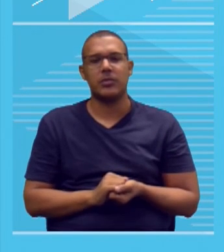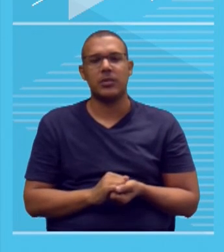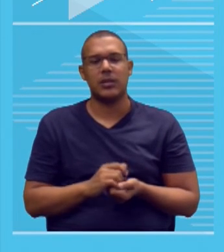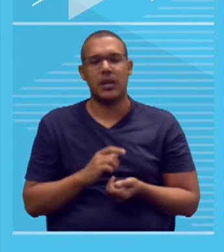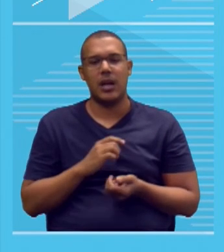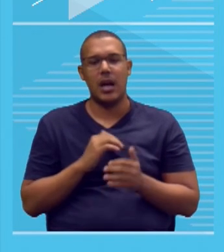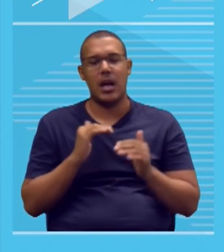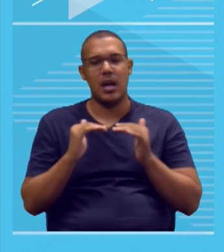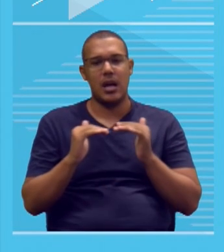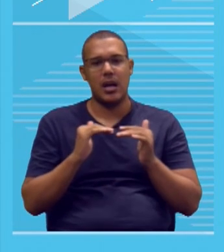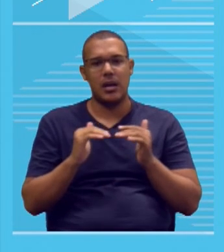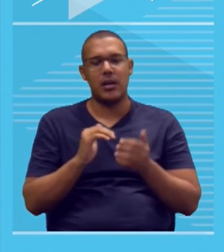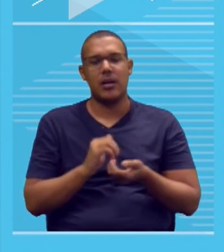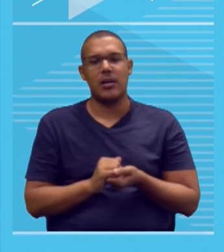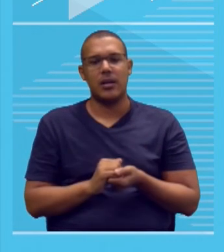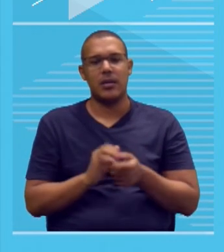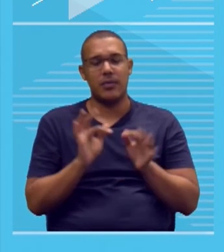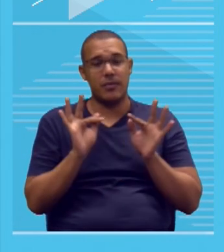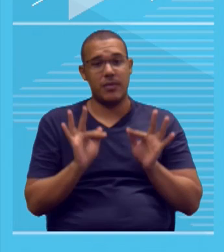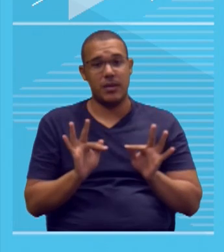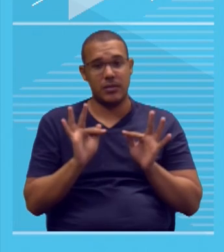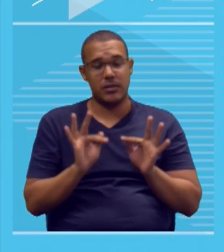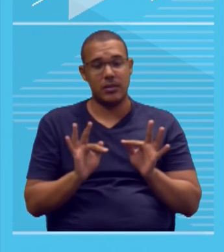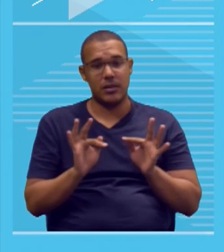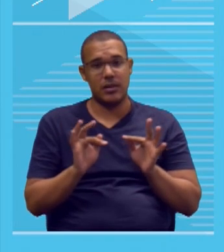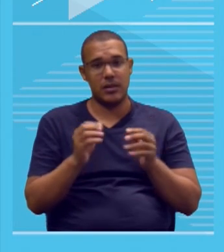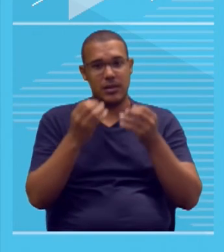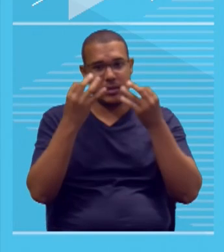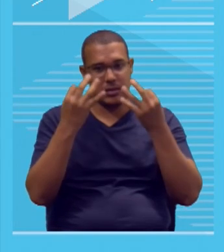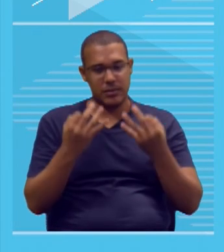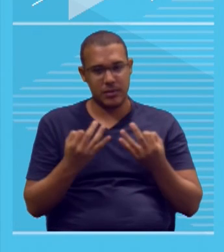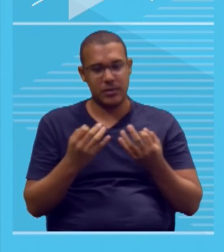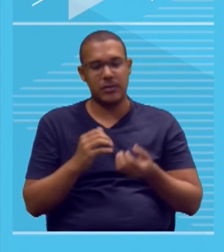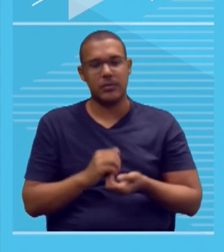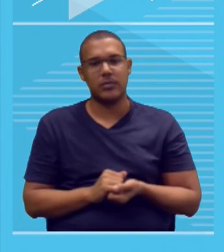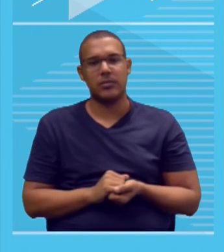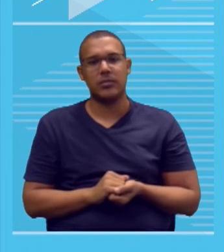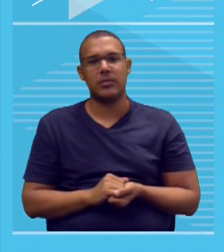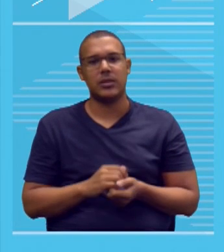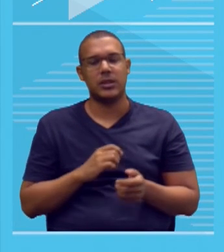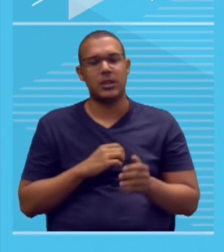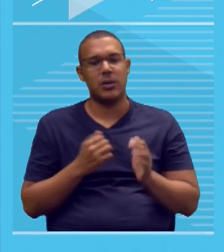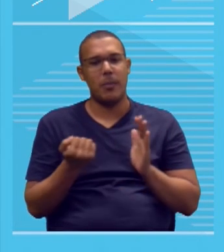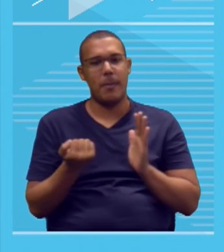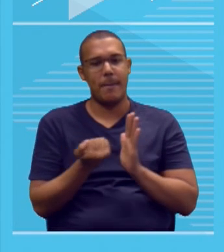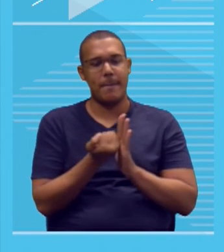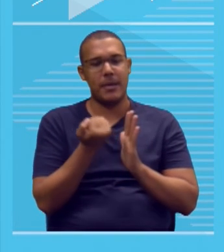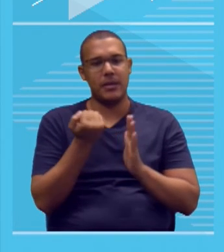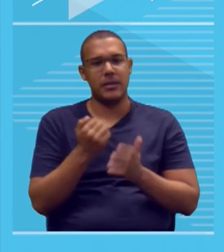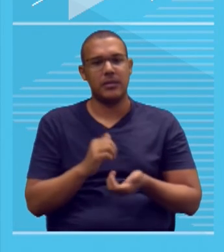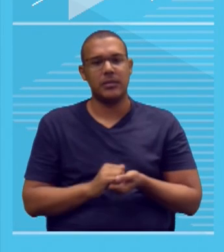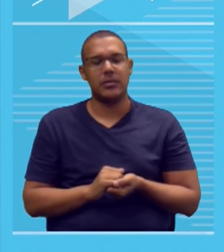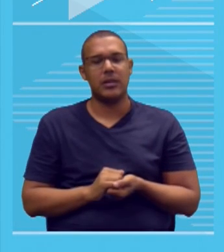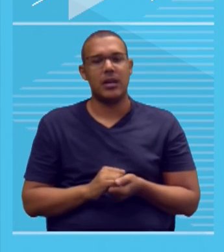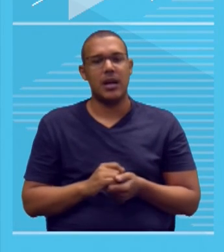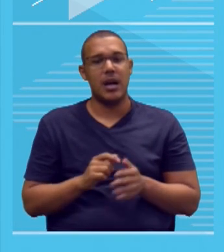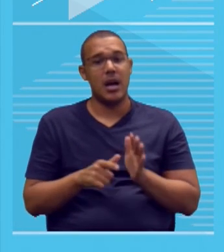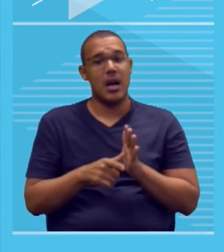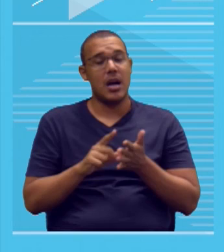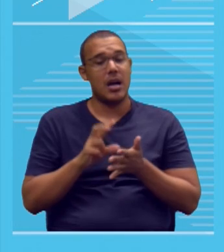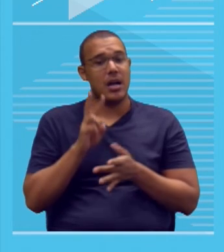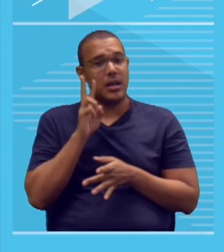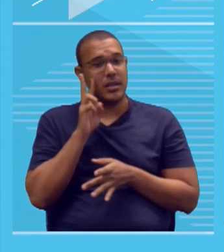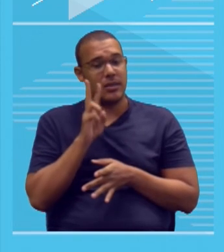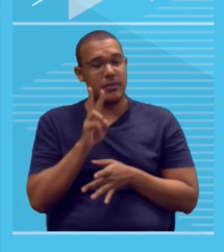ação, modo meio, finalidade, detalhamento, estão aí devidamente marcados. Antes de olhar o gabaritinho, está tudo